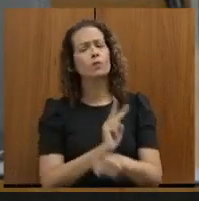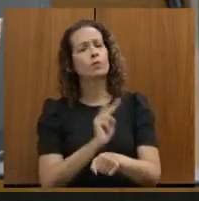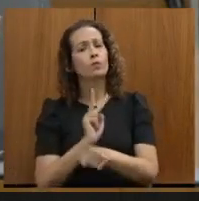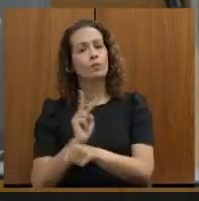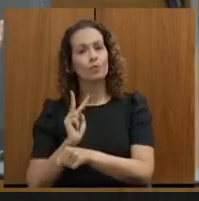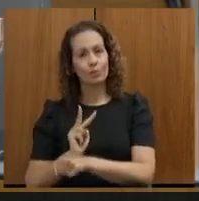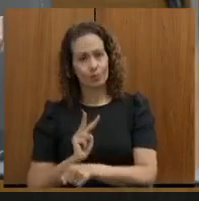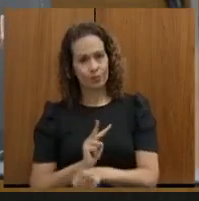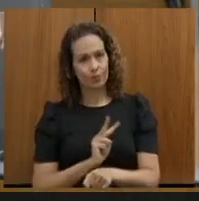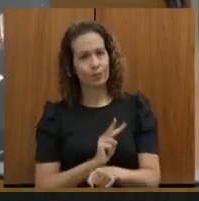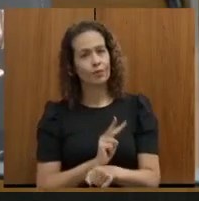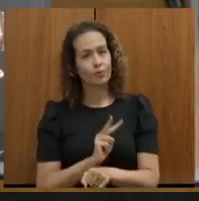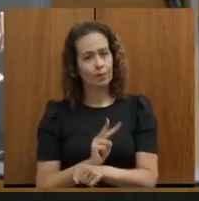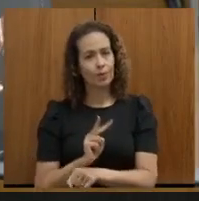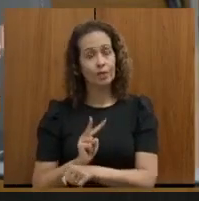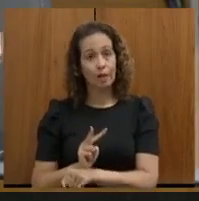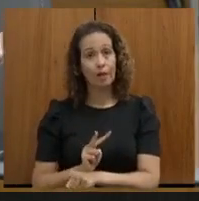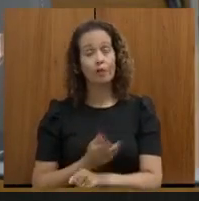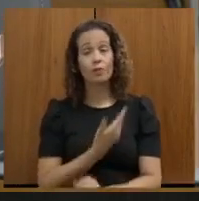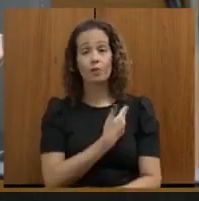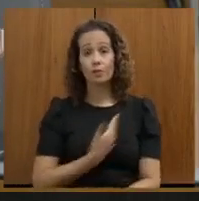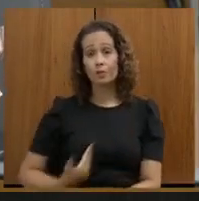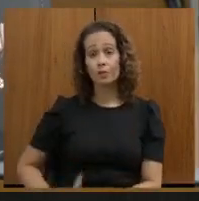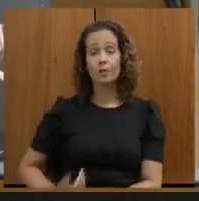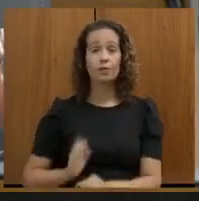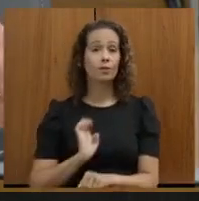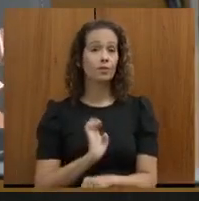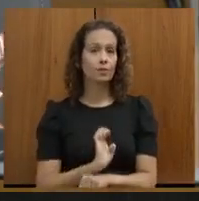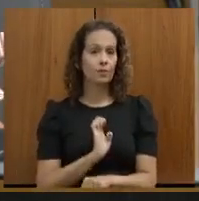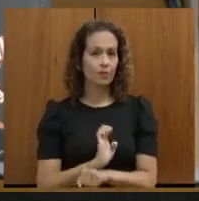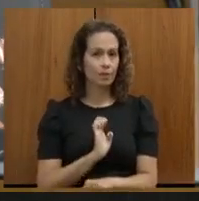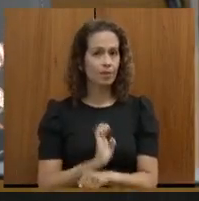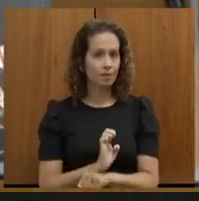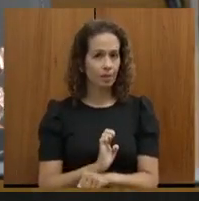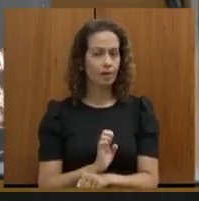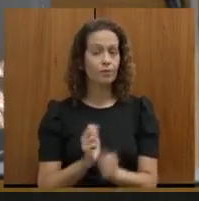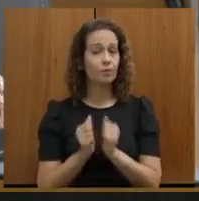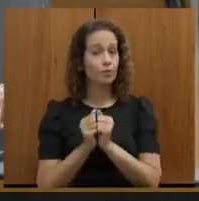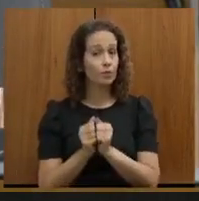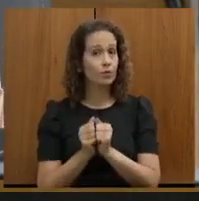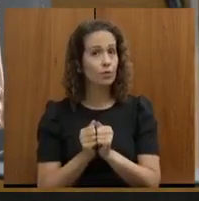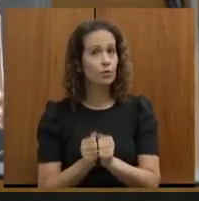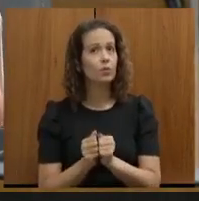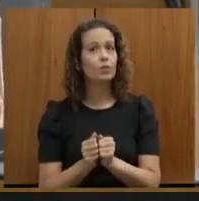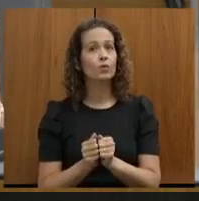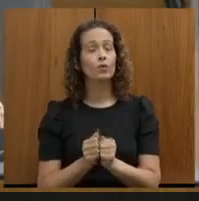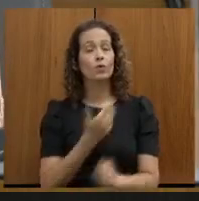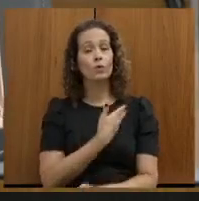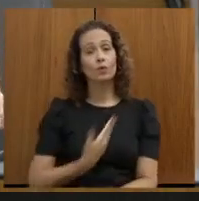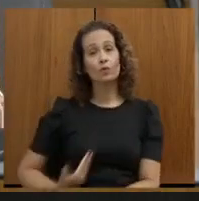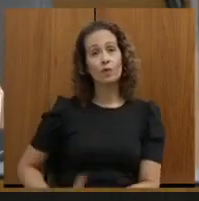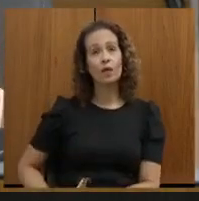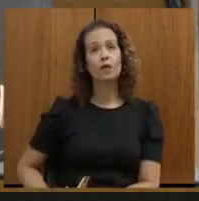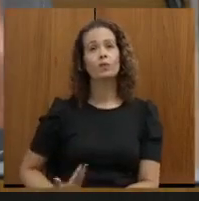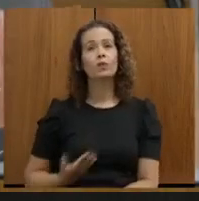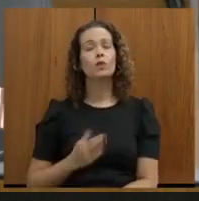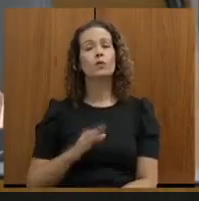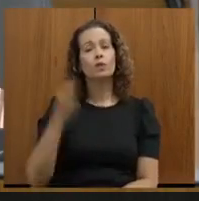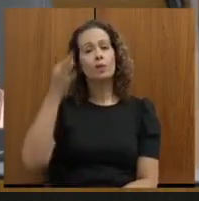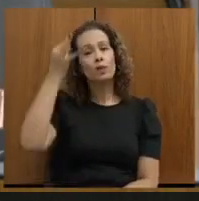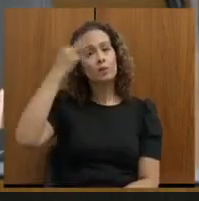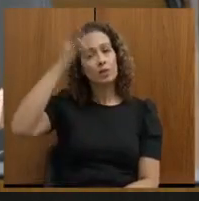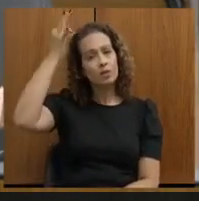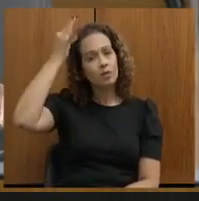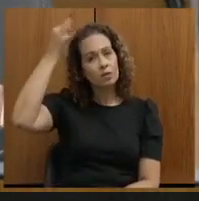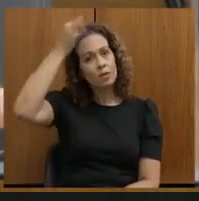tanto cuidado, pelo governo do Estado, junto ao governo do Estado do Espírito Santo e as empresas, o Ministério